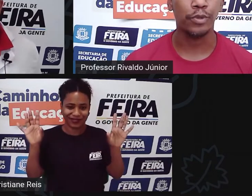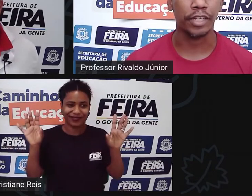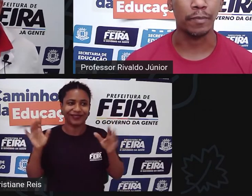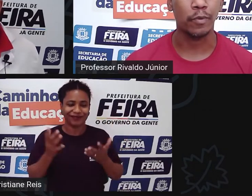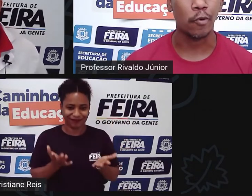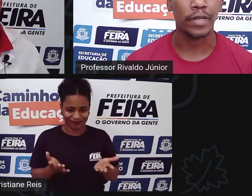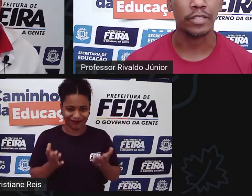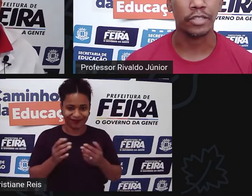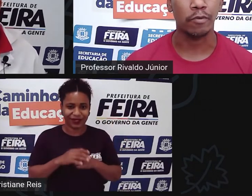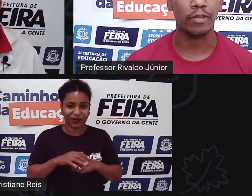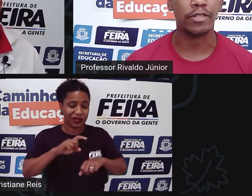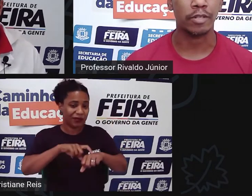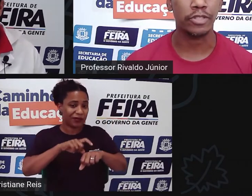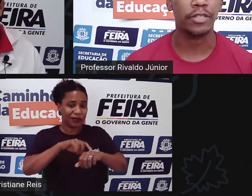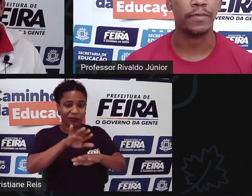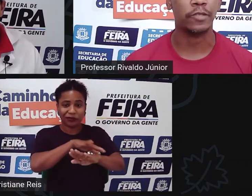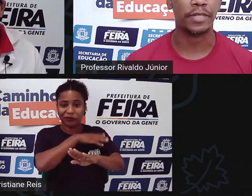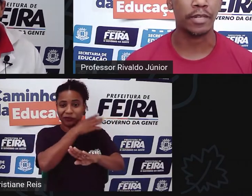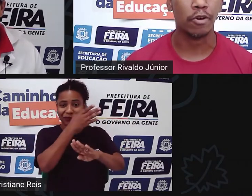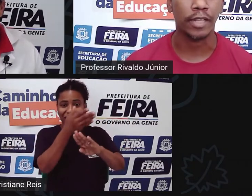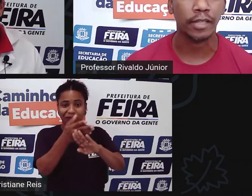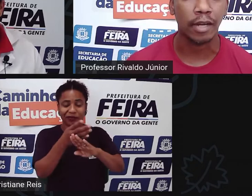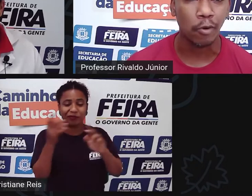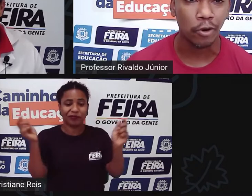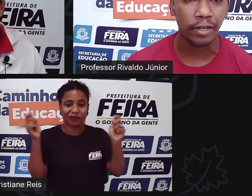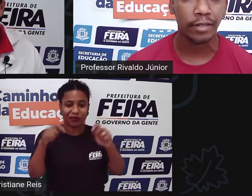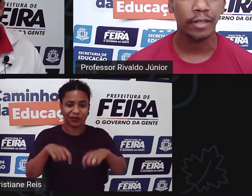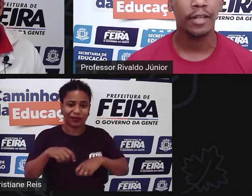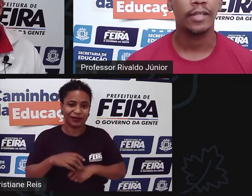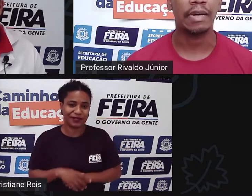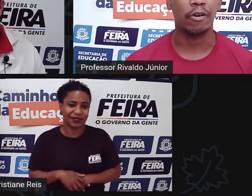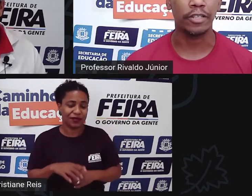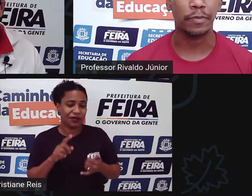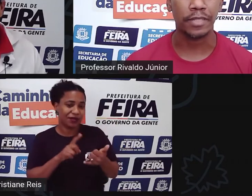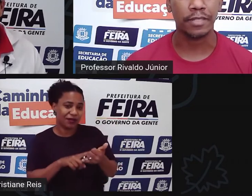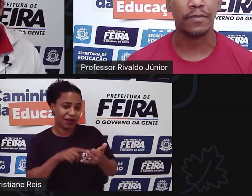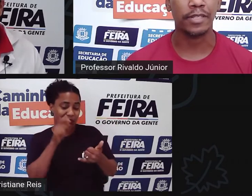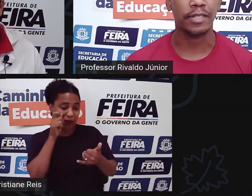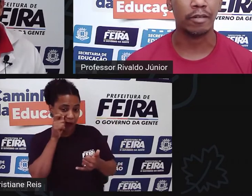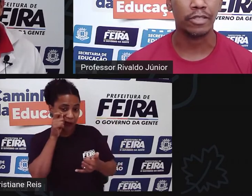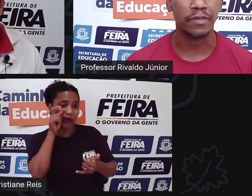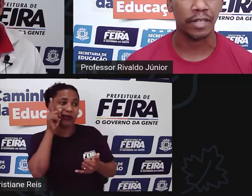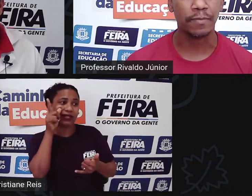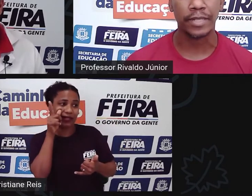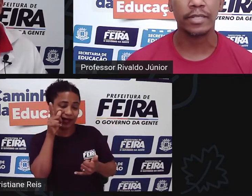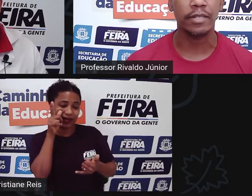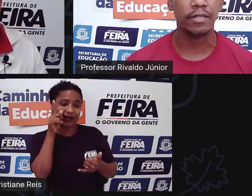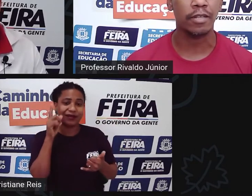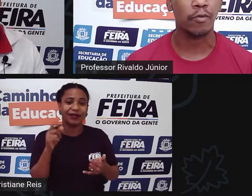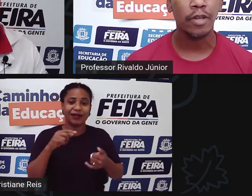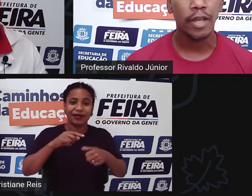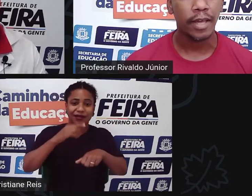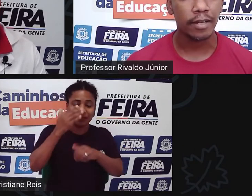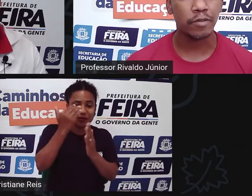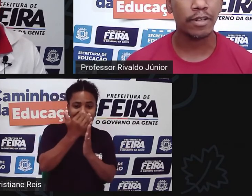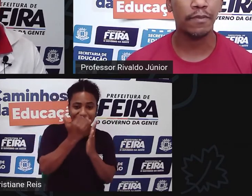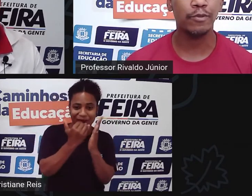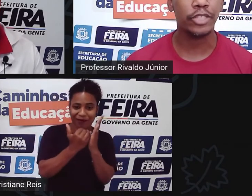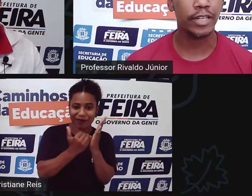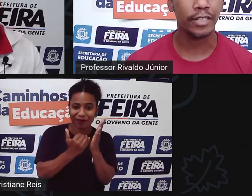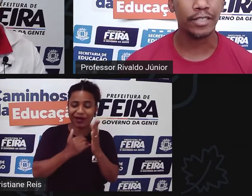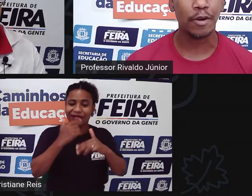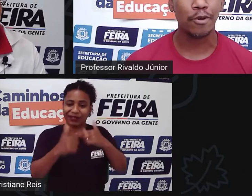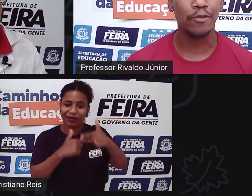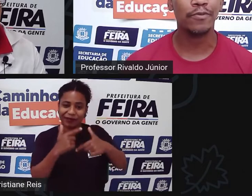com o tempo como a gente tem uma noção de que a gente precisa acordar a tal hora a tal hora a gente precisa fazer tal atividade para as crianças não elas vão